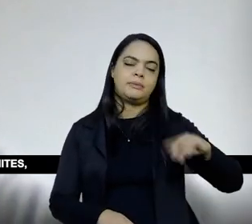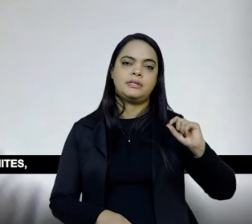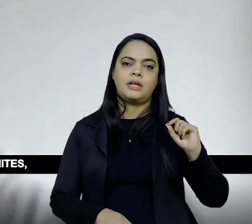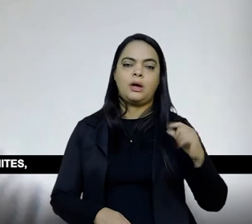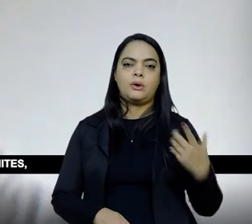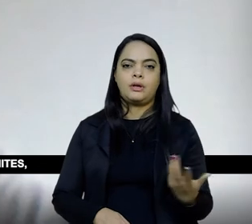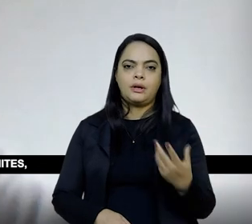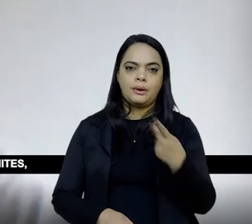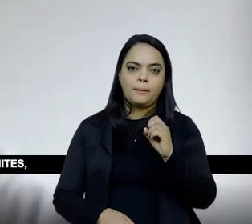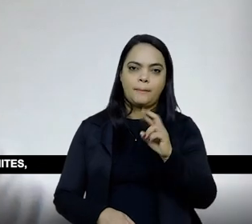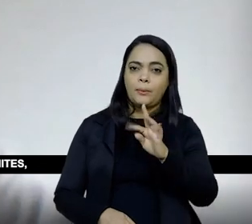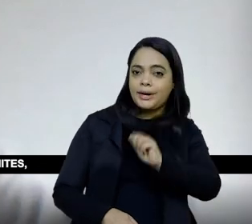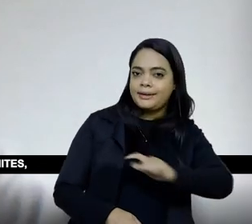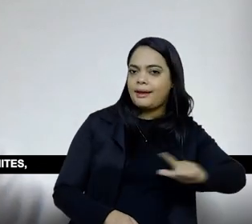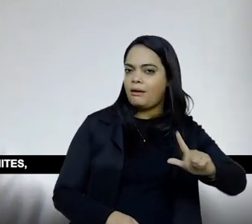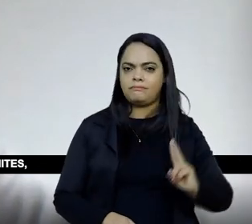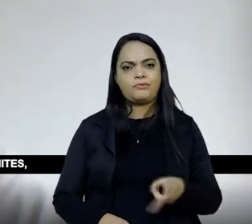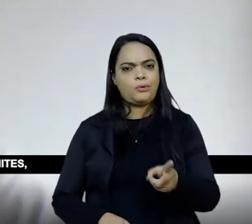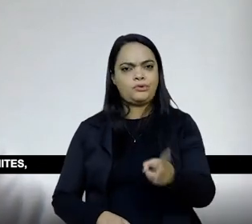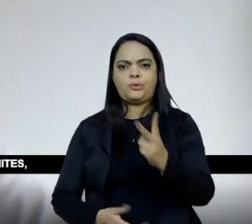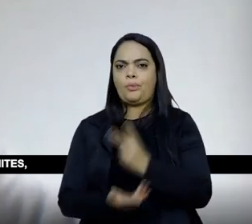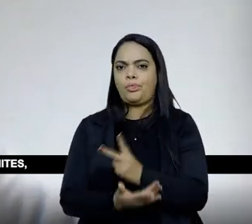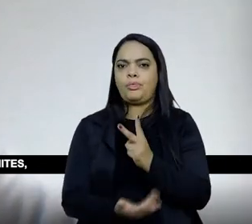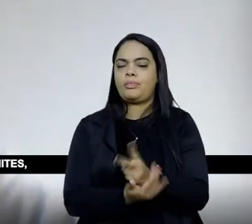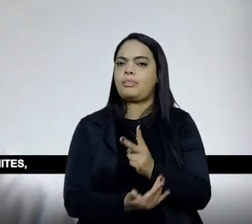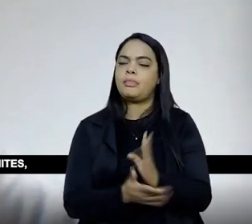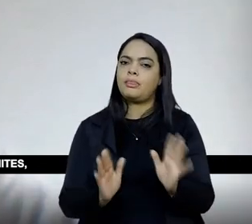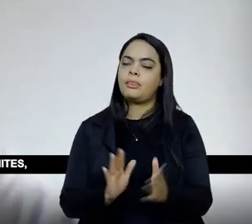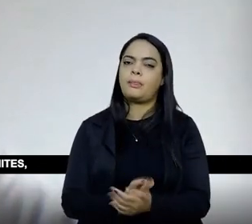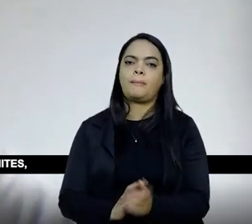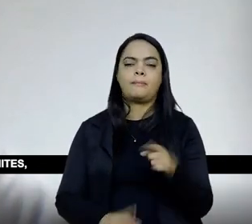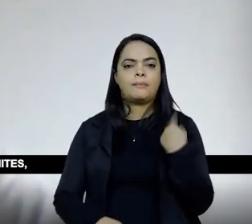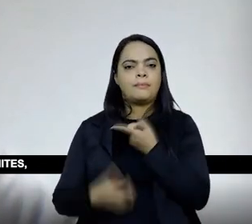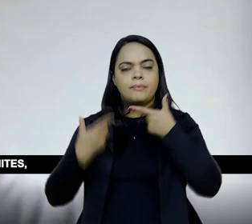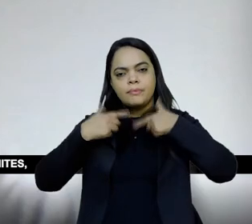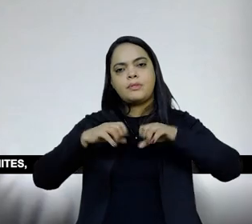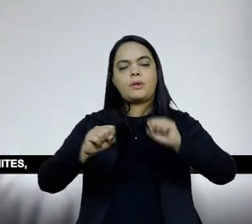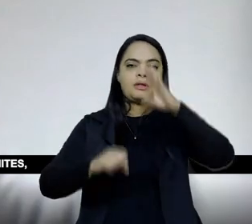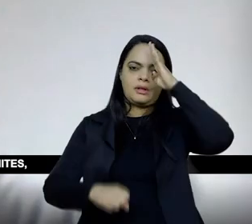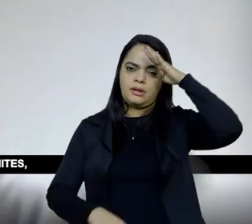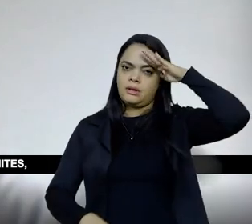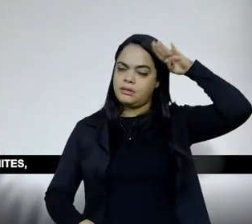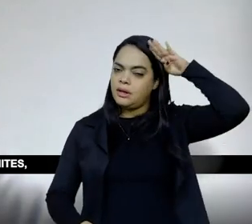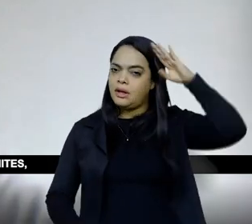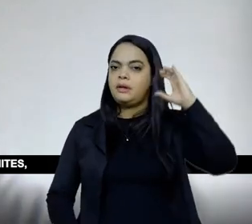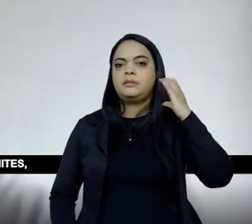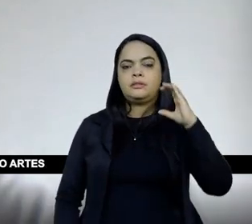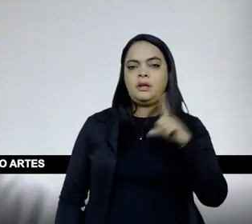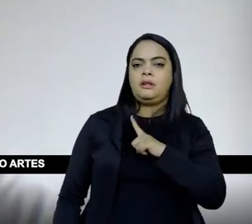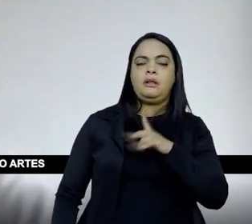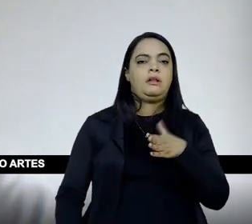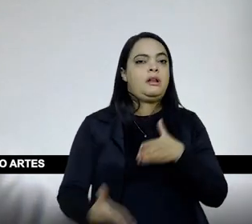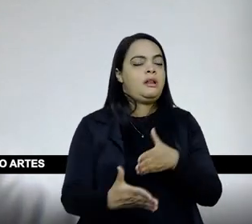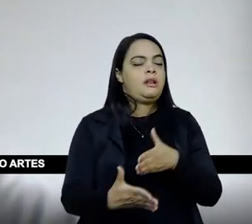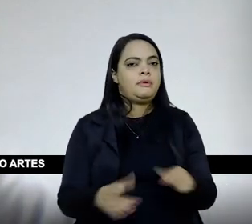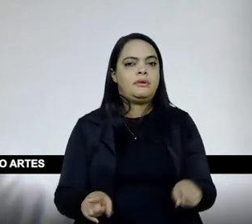de trabalhar com... Inclusive, nisso que a nossa linguagem acadêmica, científica, tem limites, que